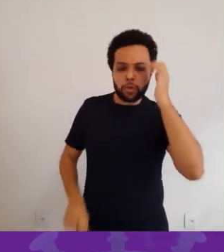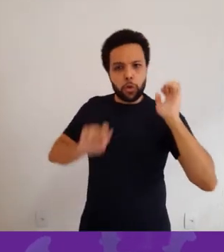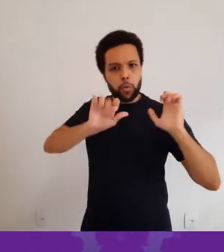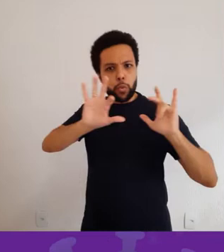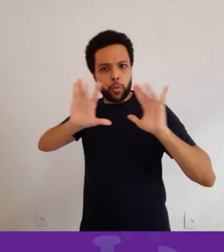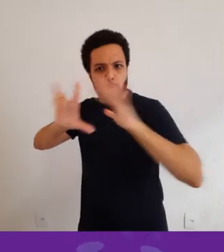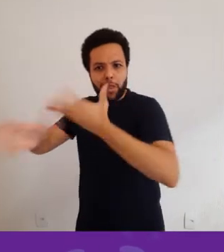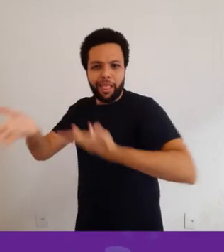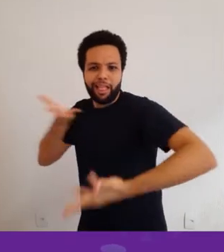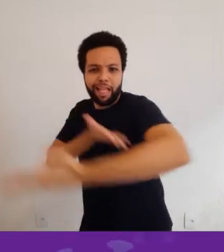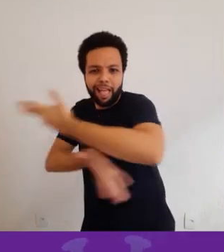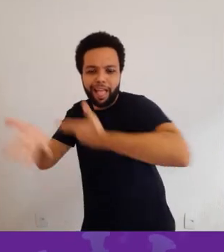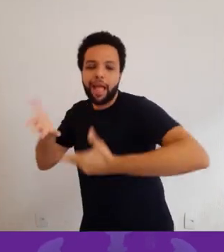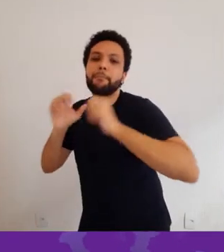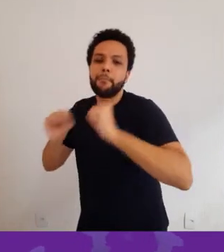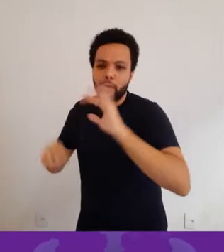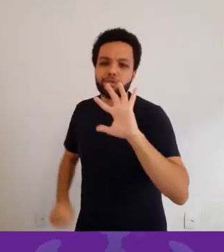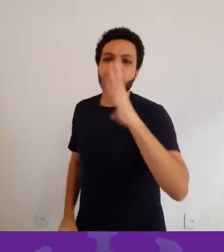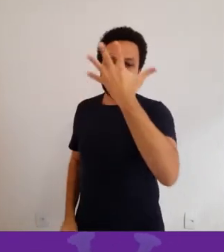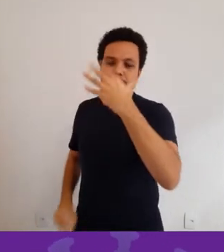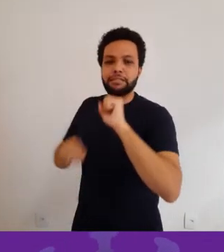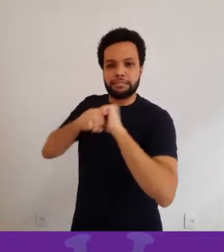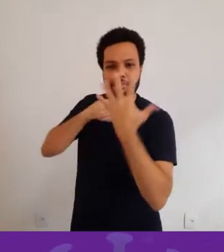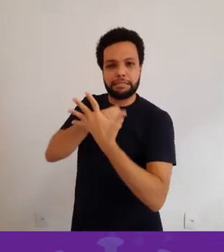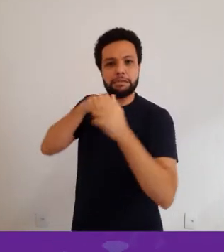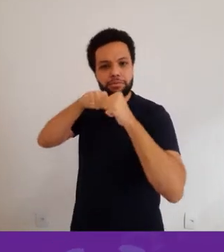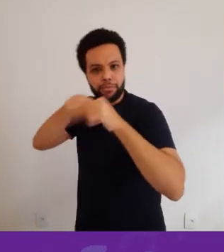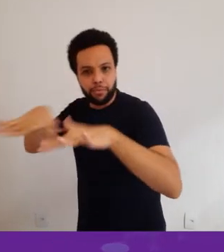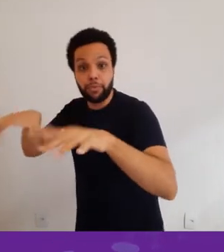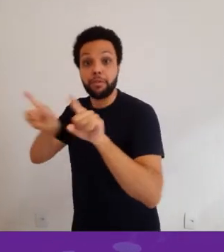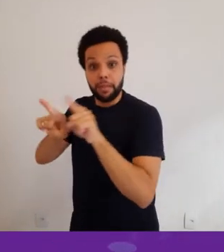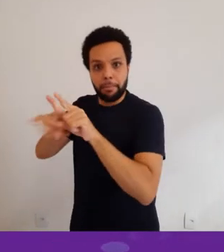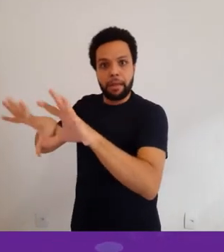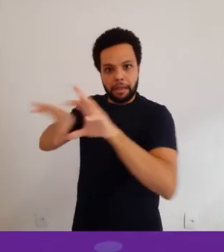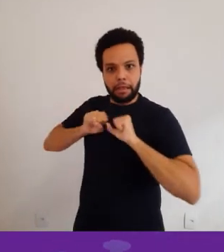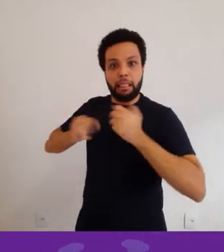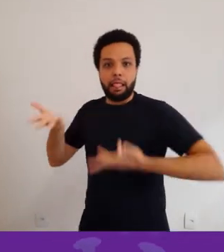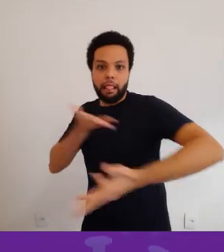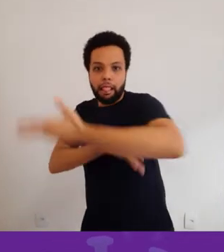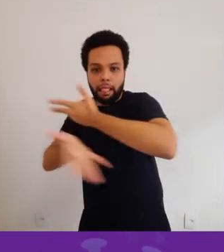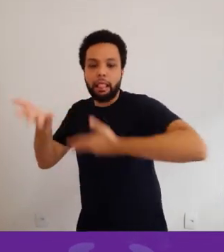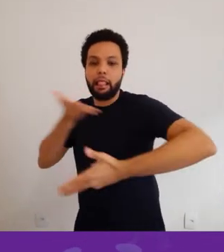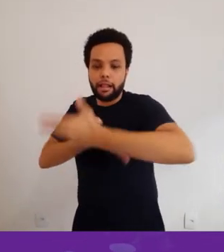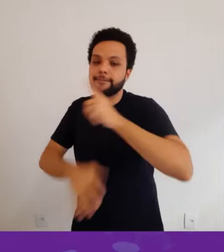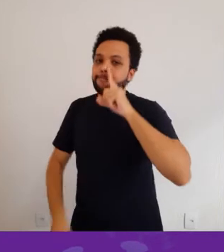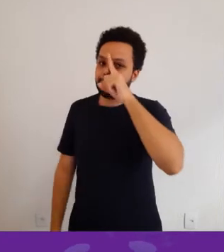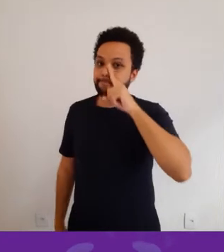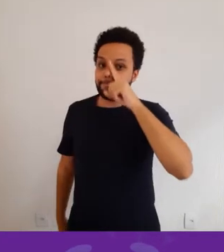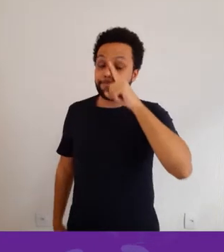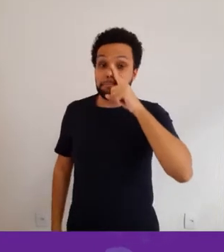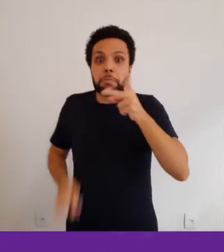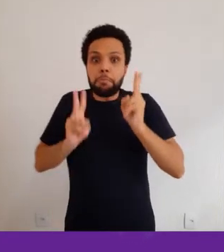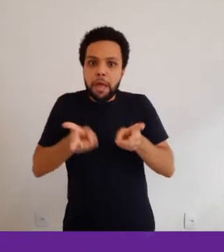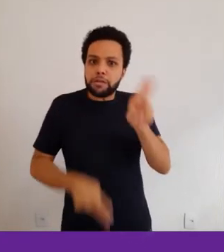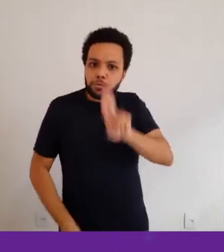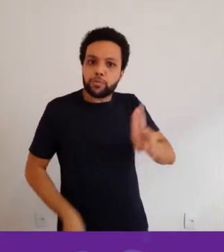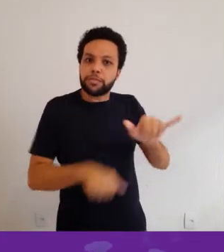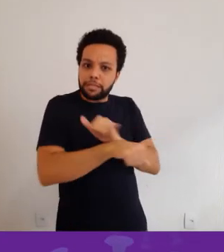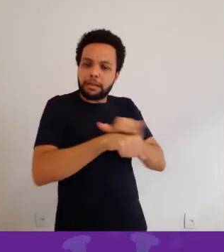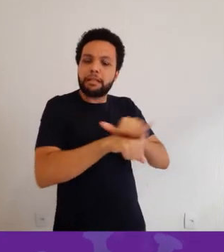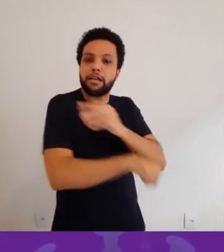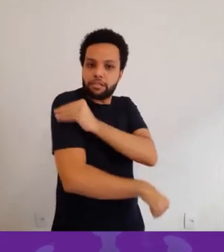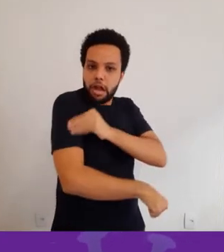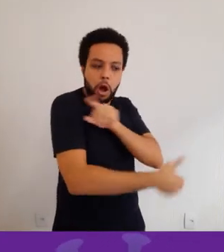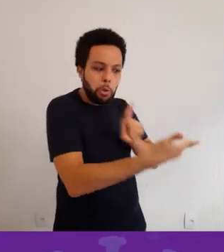risco das pessoas contraírem ou transmitirem o coronavírus nesses ambientes de academia é grande e é muito